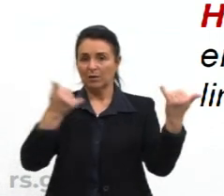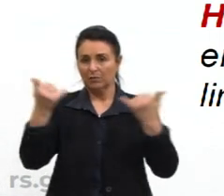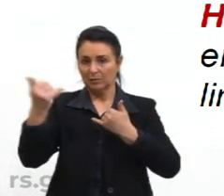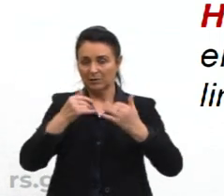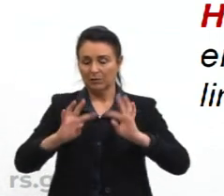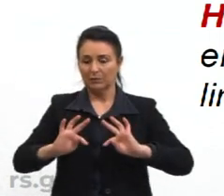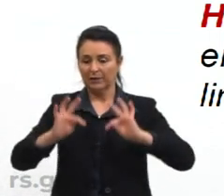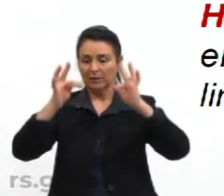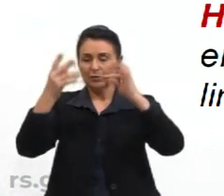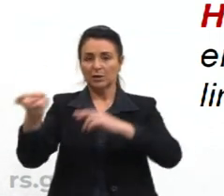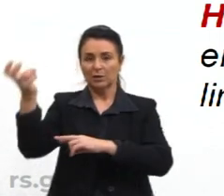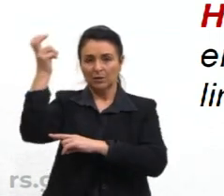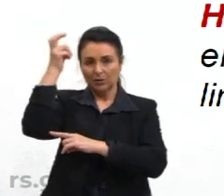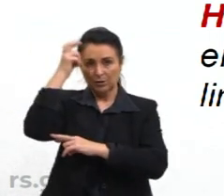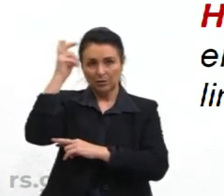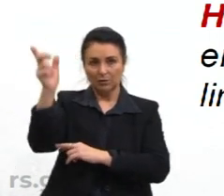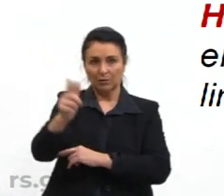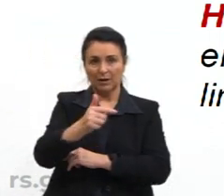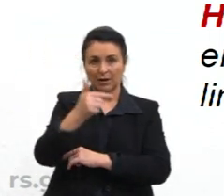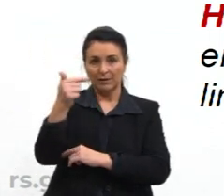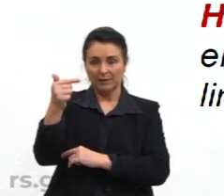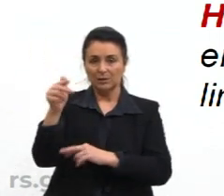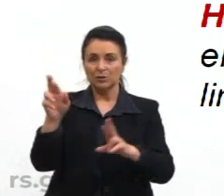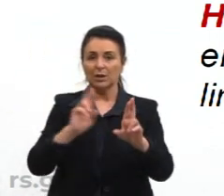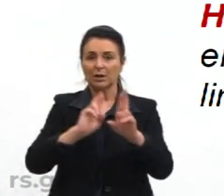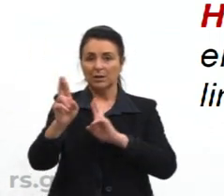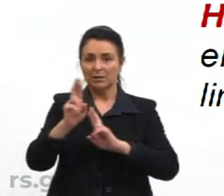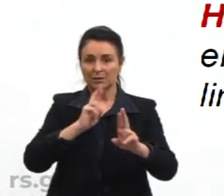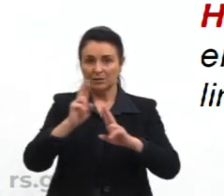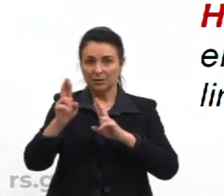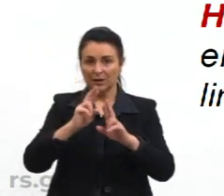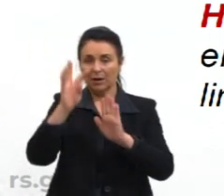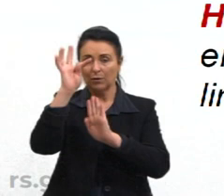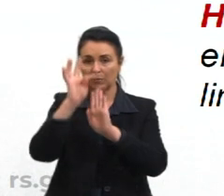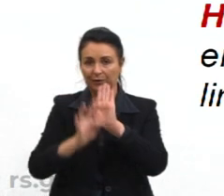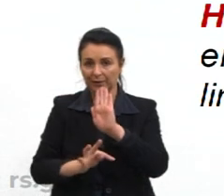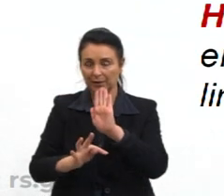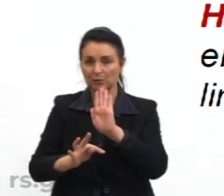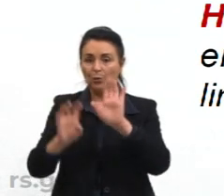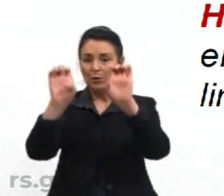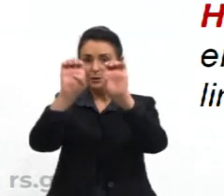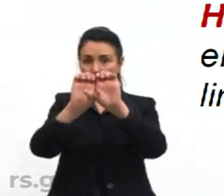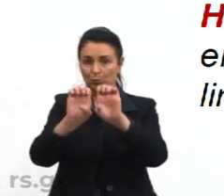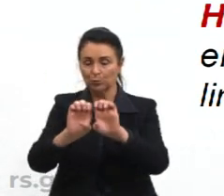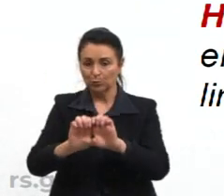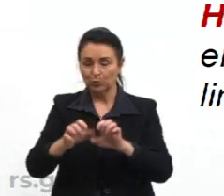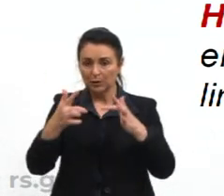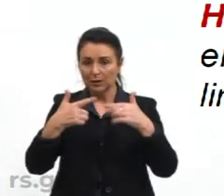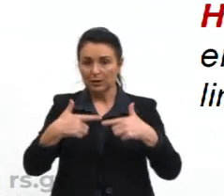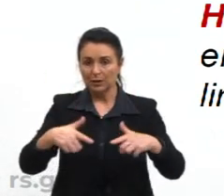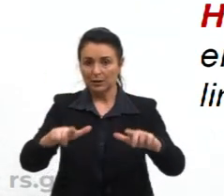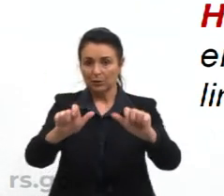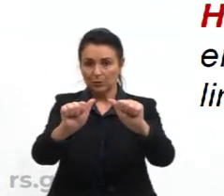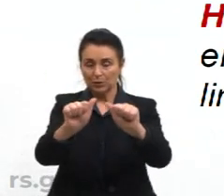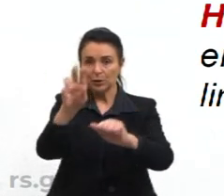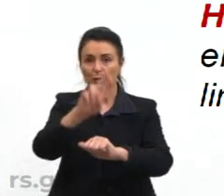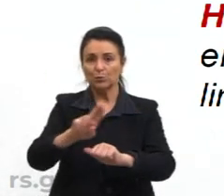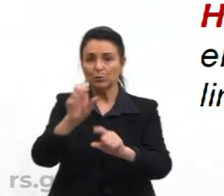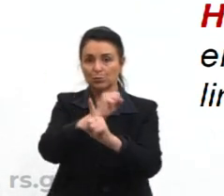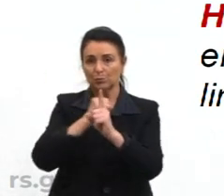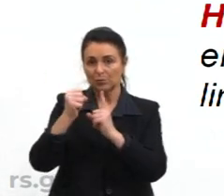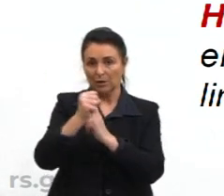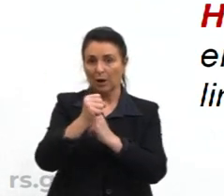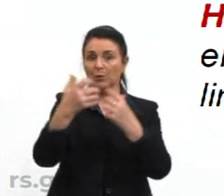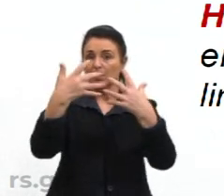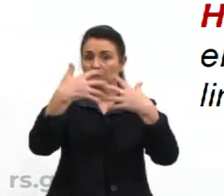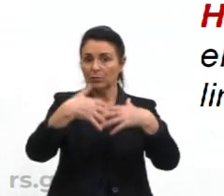unidade 7, relacionar um texto da língua estrangeira moderna às estruturas linguísticas, sua função e seu uso social. E